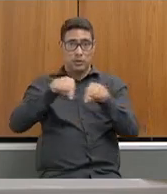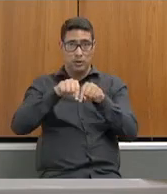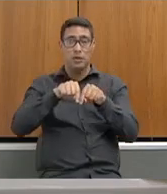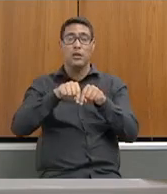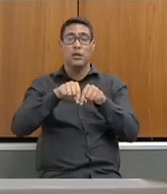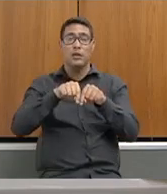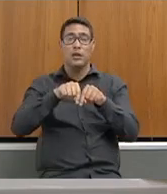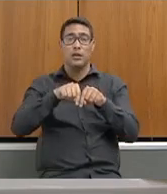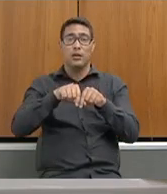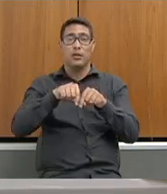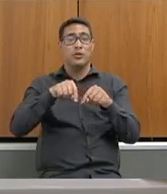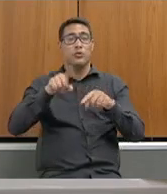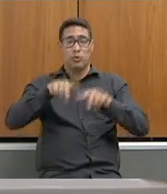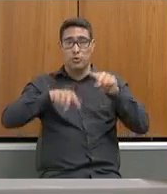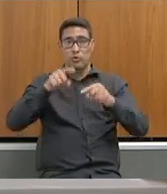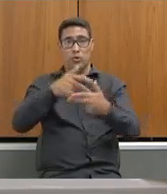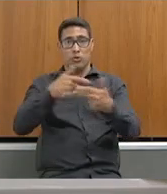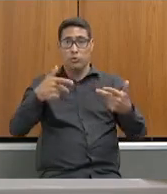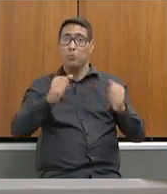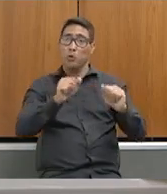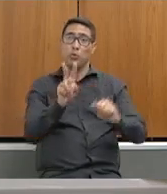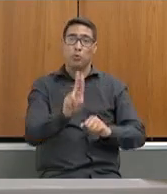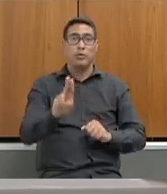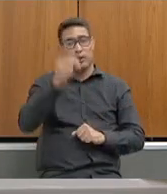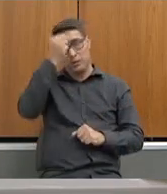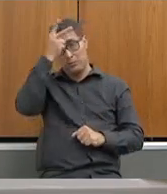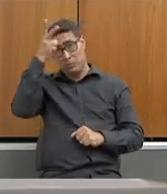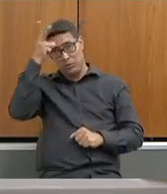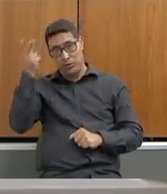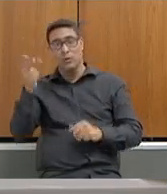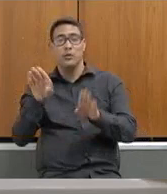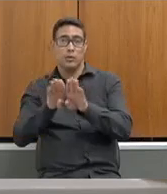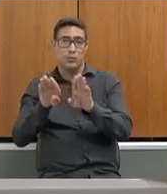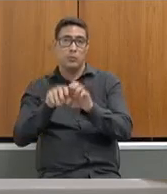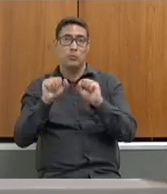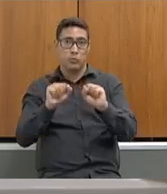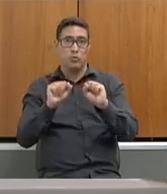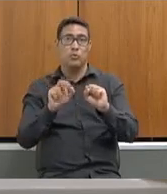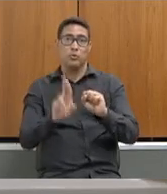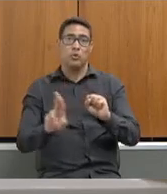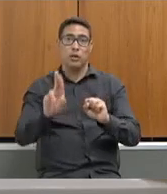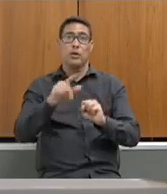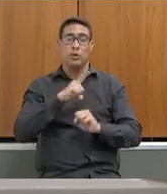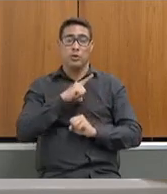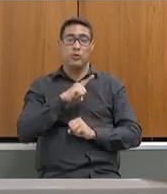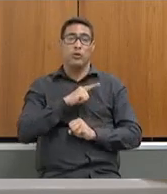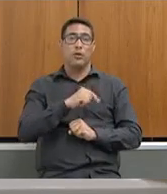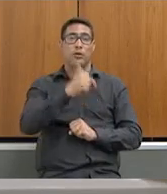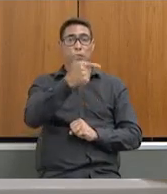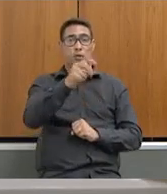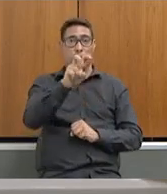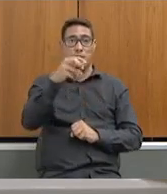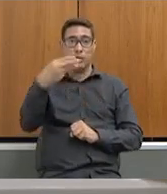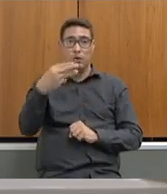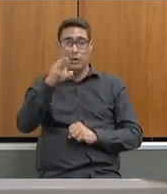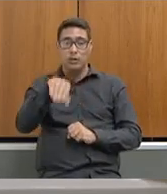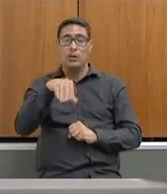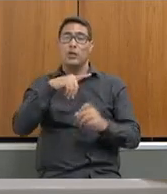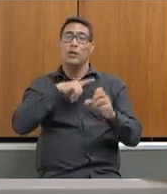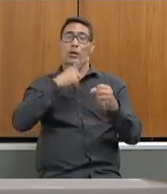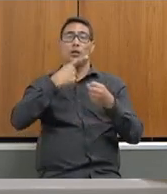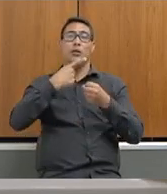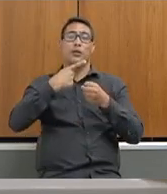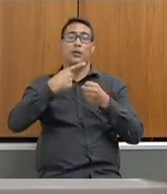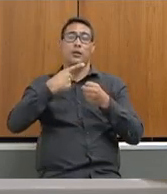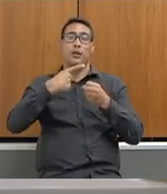estão disponíveis. mãos dadas, nós precisamos, Minas tem 853 municípios, deveríamos já